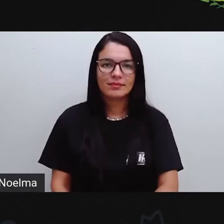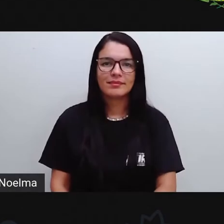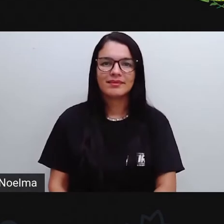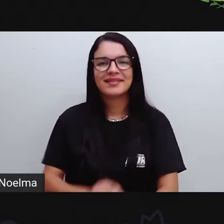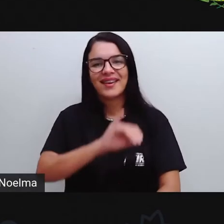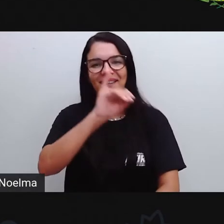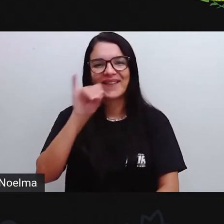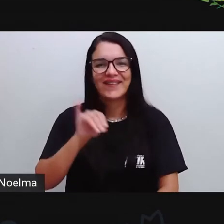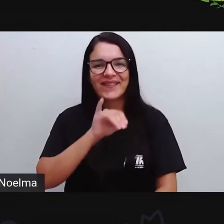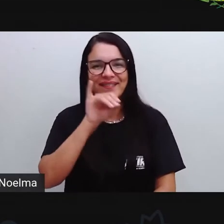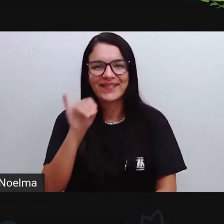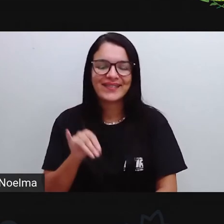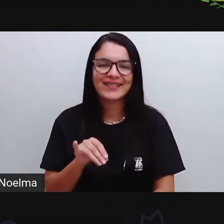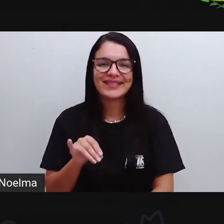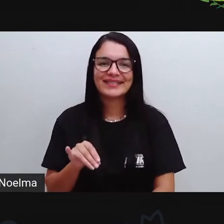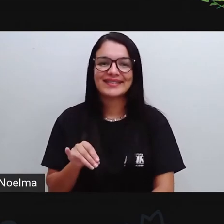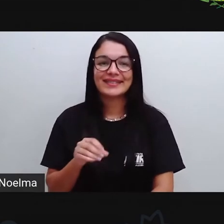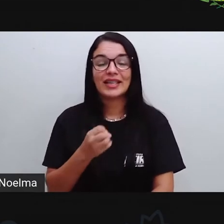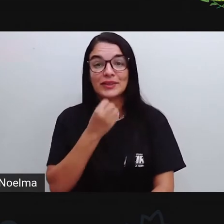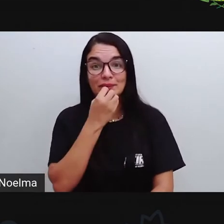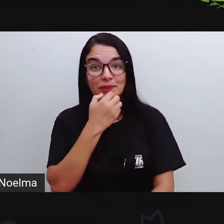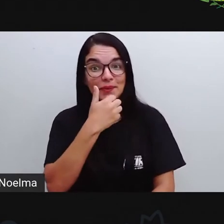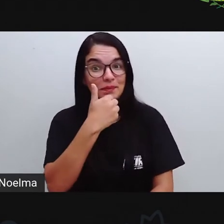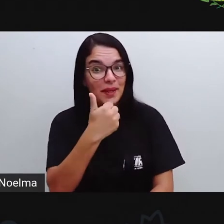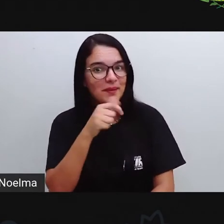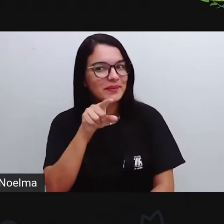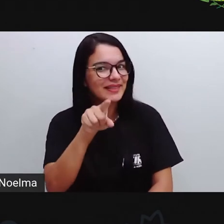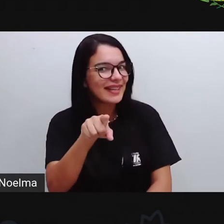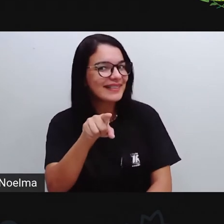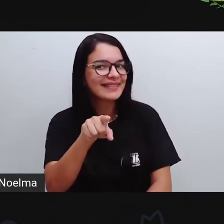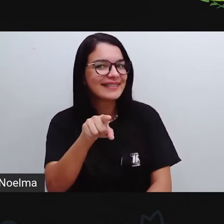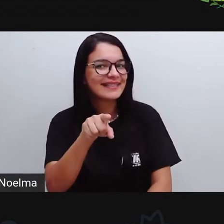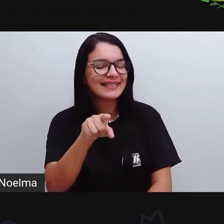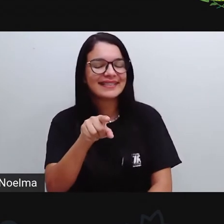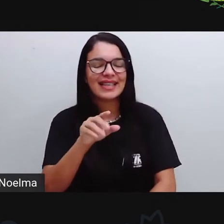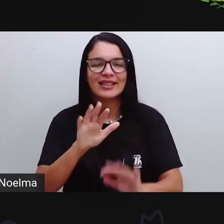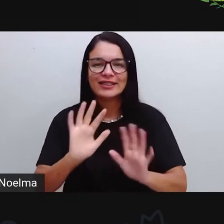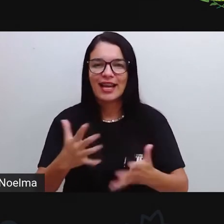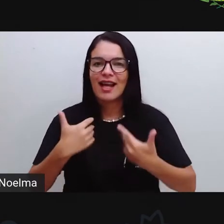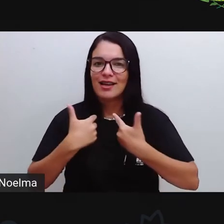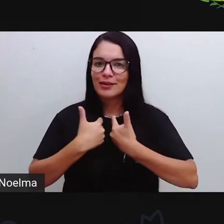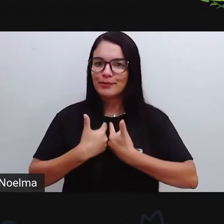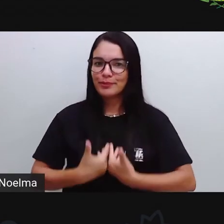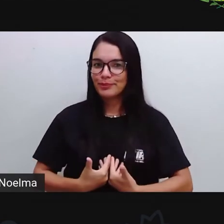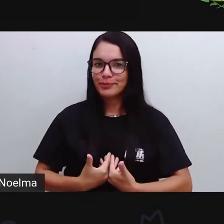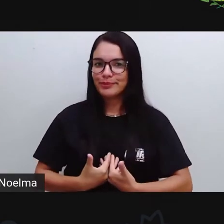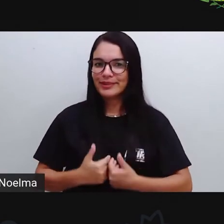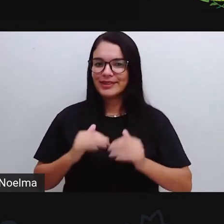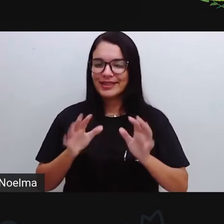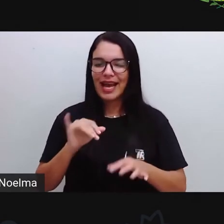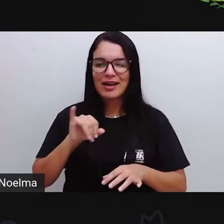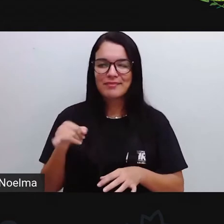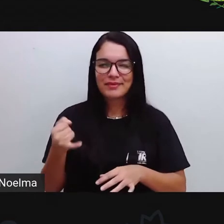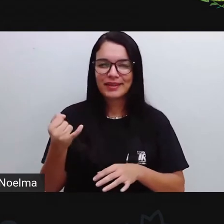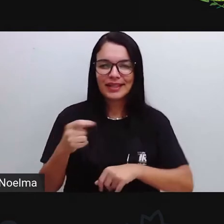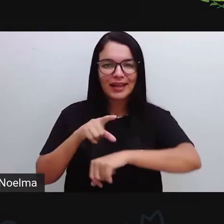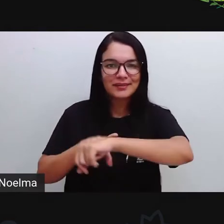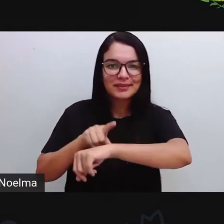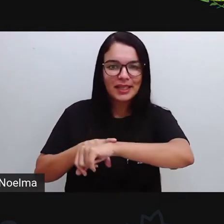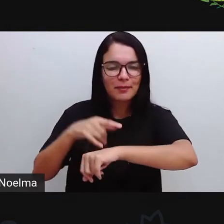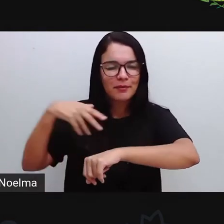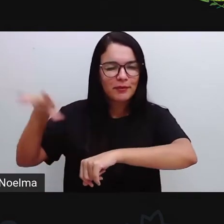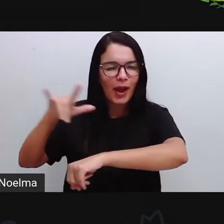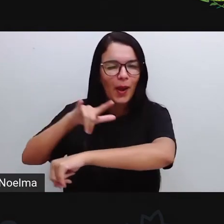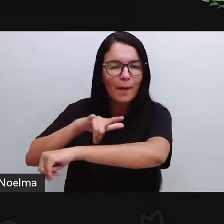Olá, amores! E aí, tudo bem com vocês? Descansados? Já aproveitaram já o tempinho para ir ao